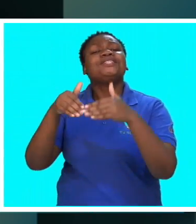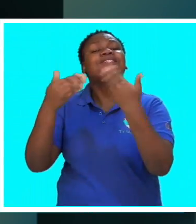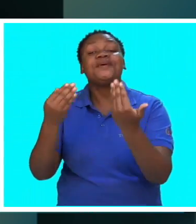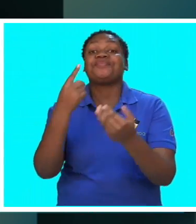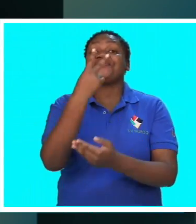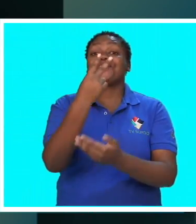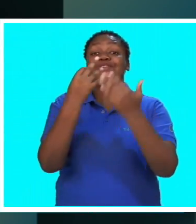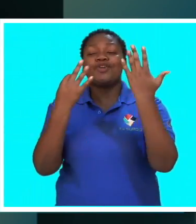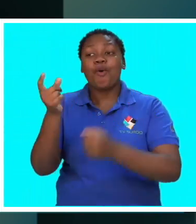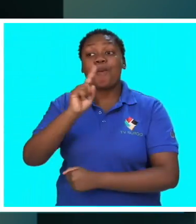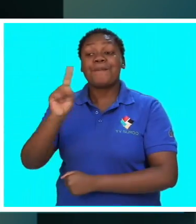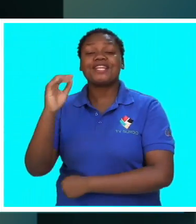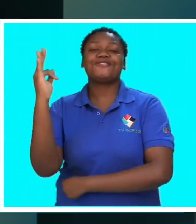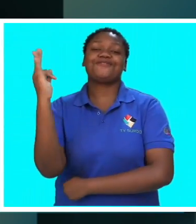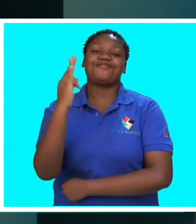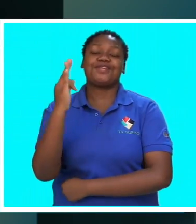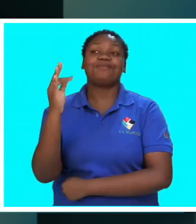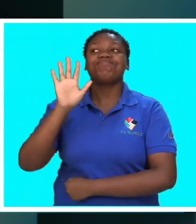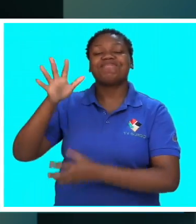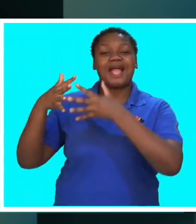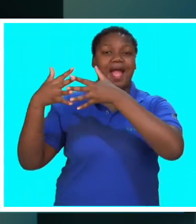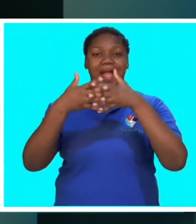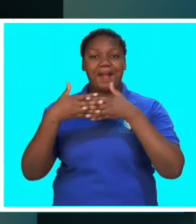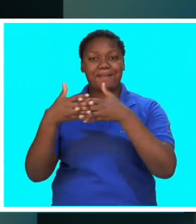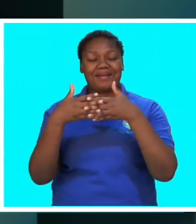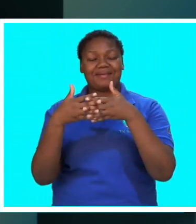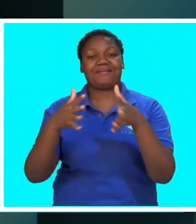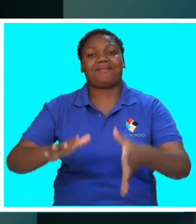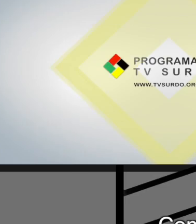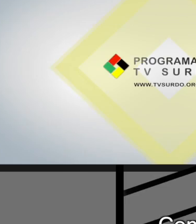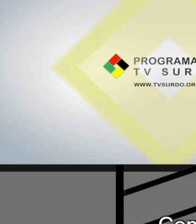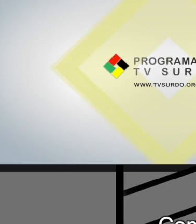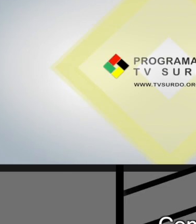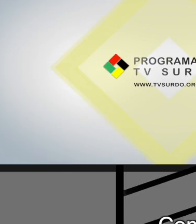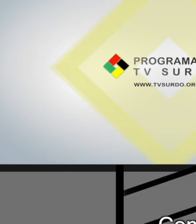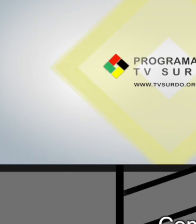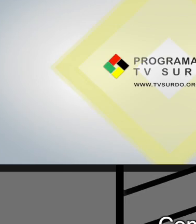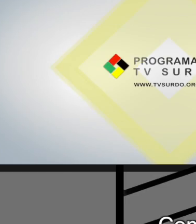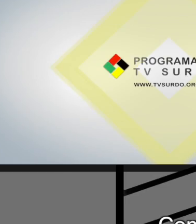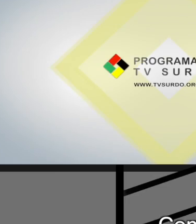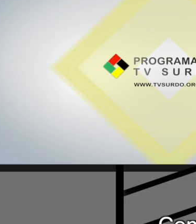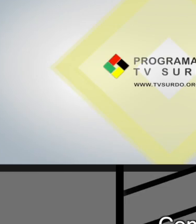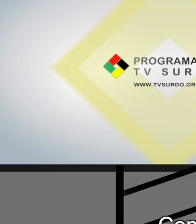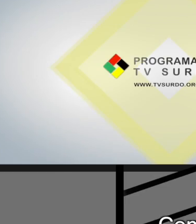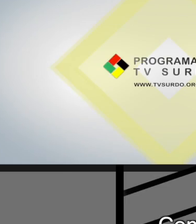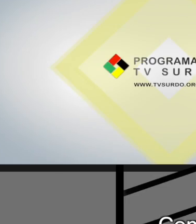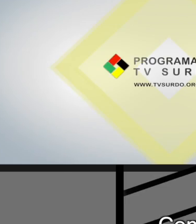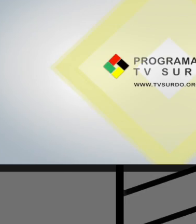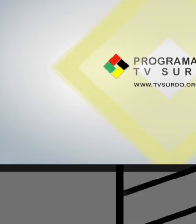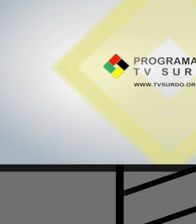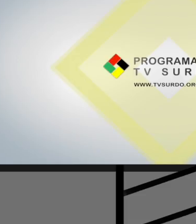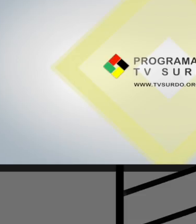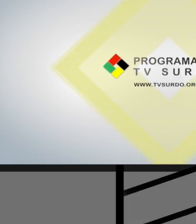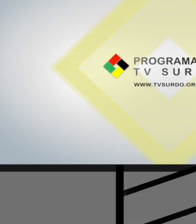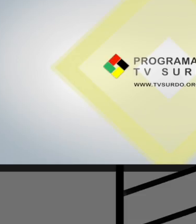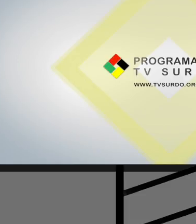deu-se ao 28 de fevereiro de 1909 nos Estados Unidos da América. Com esta peça, vamos visitar o